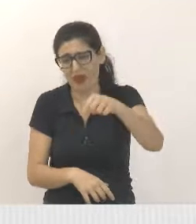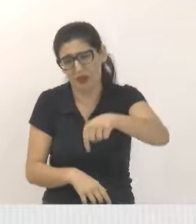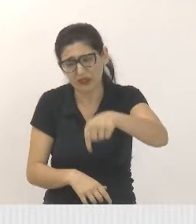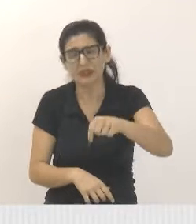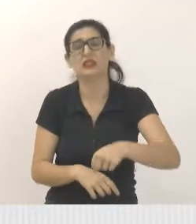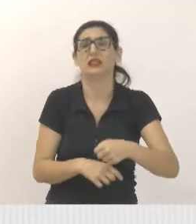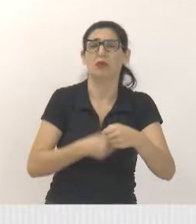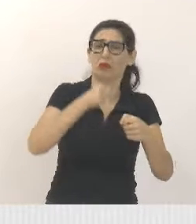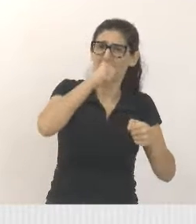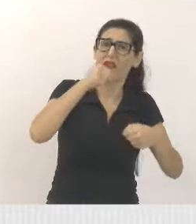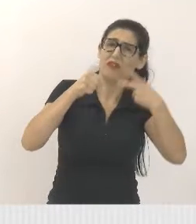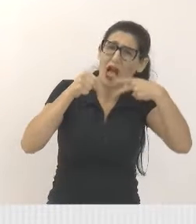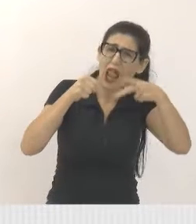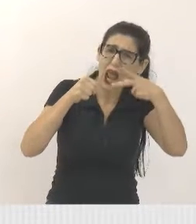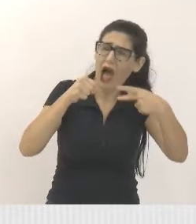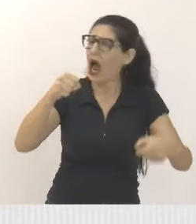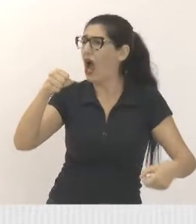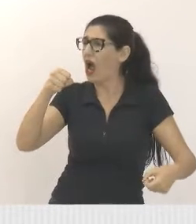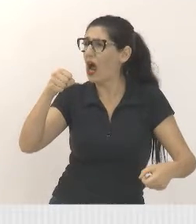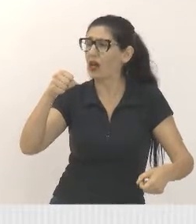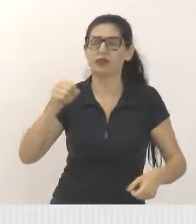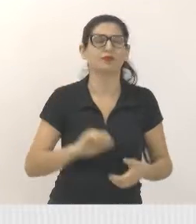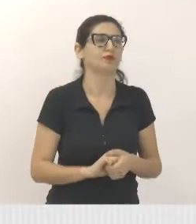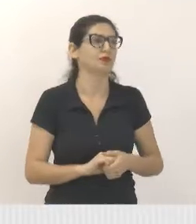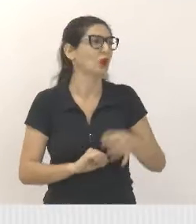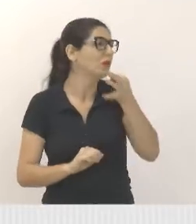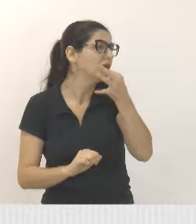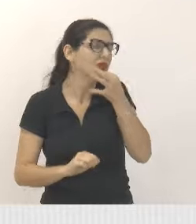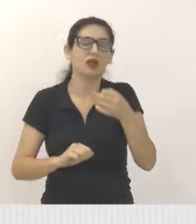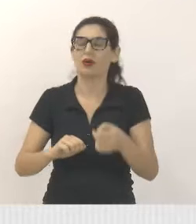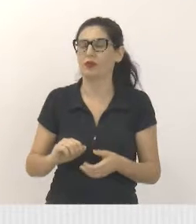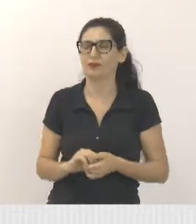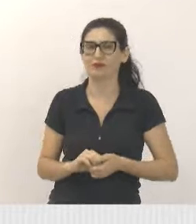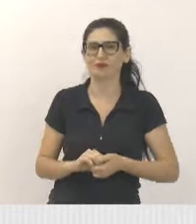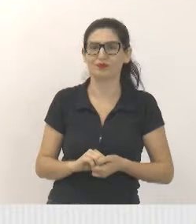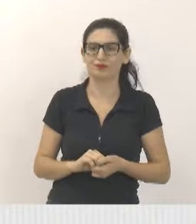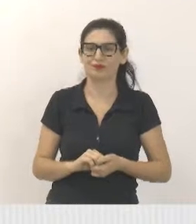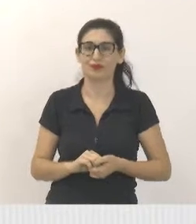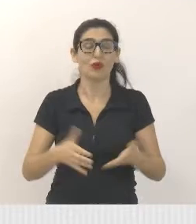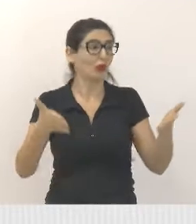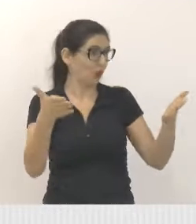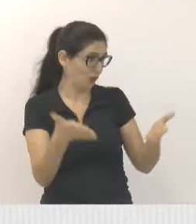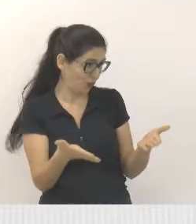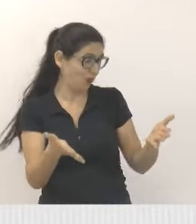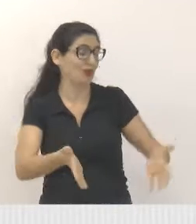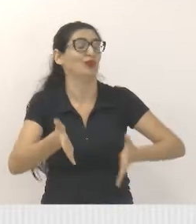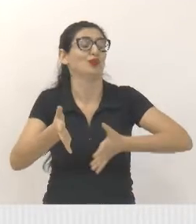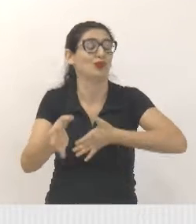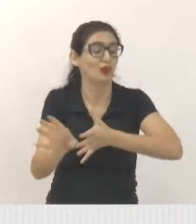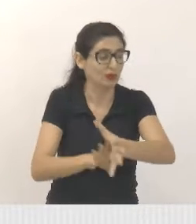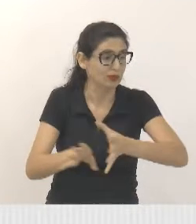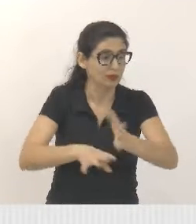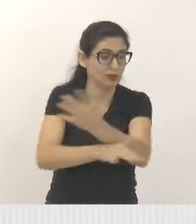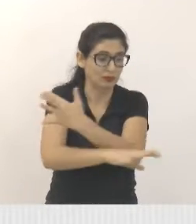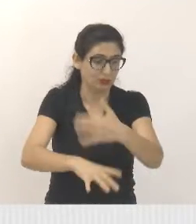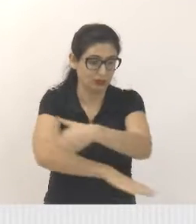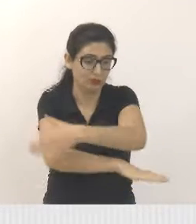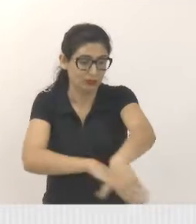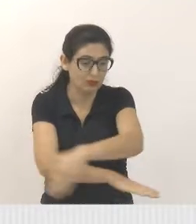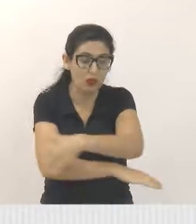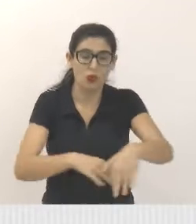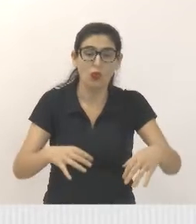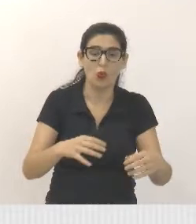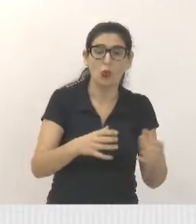estar aqui. Hoje, Paulinha, nós pontuamos o Conselho de Mobilidade, mas existem